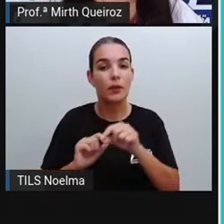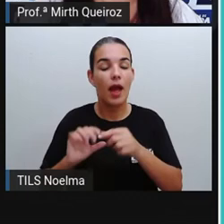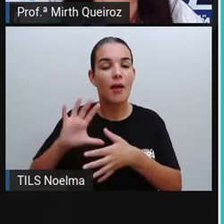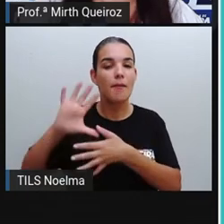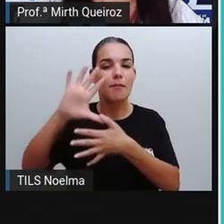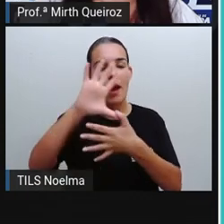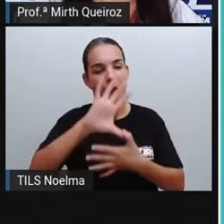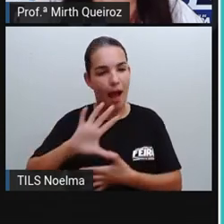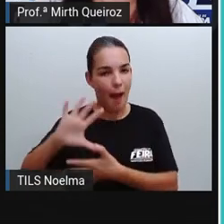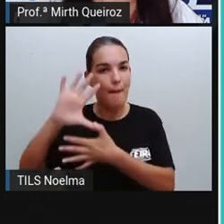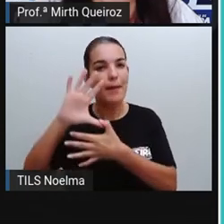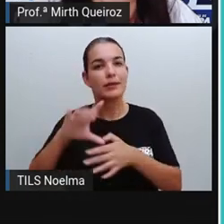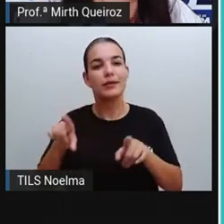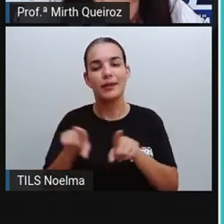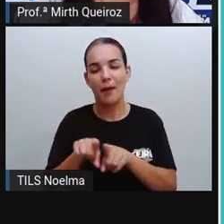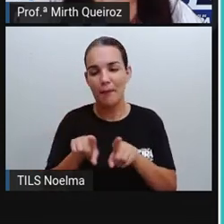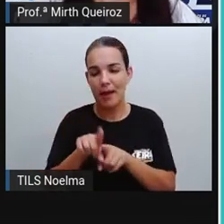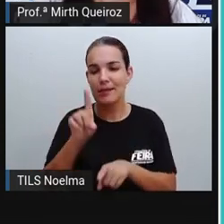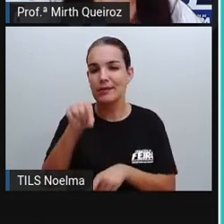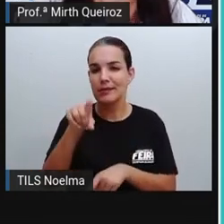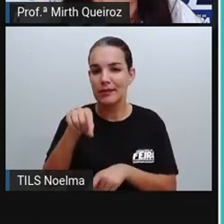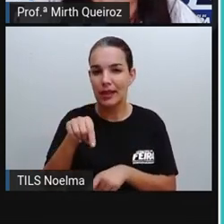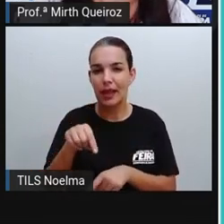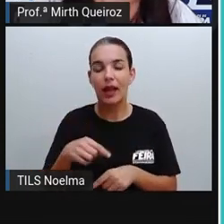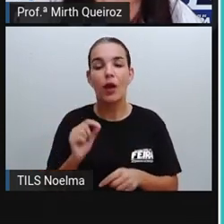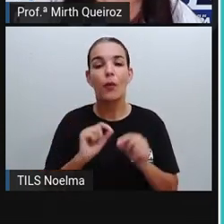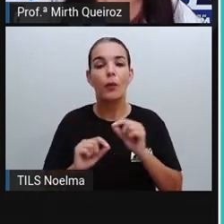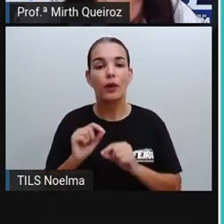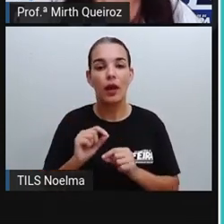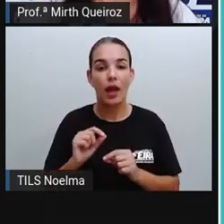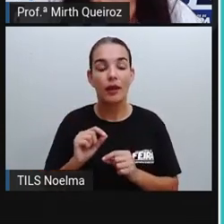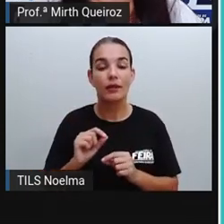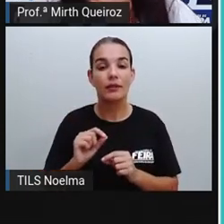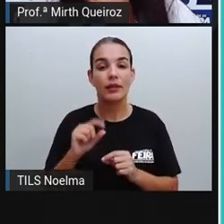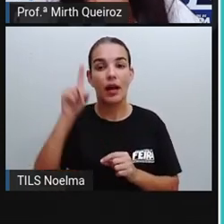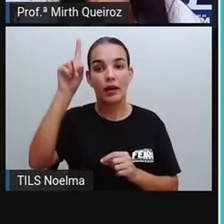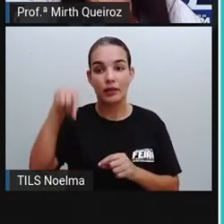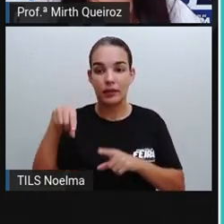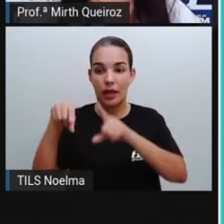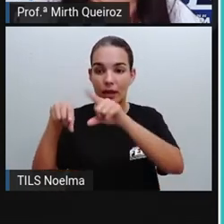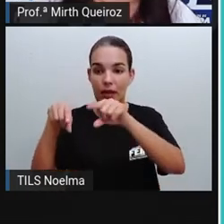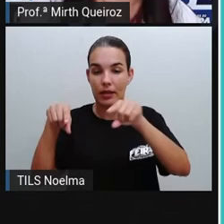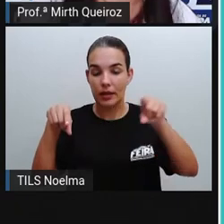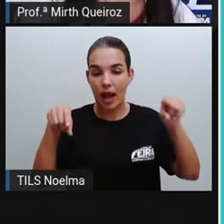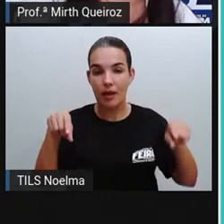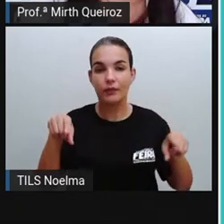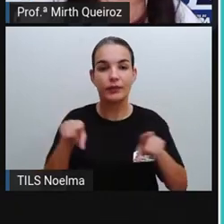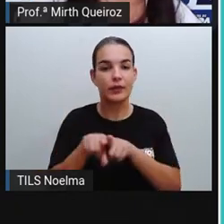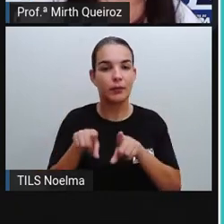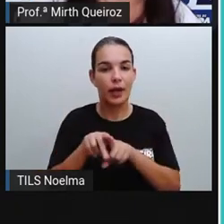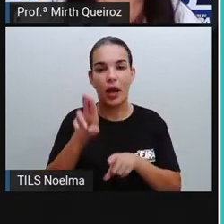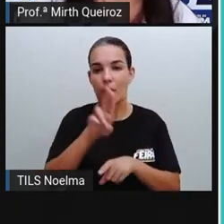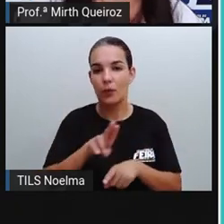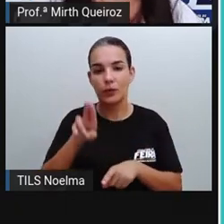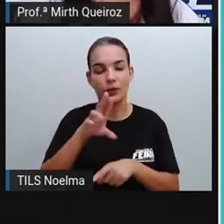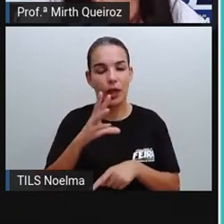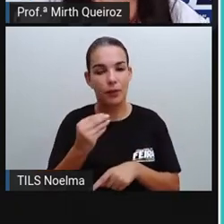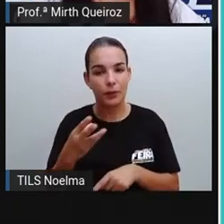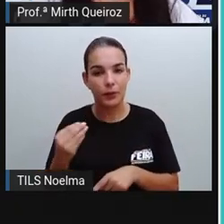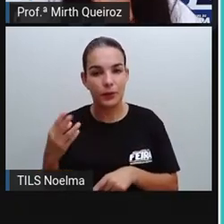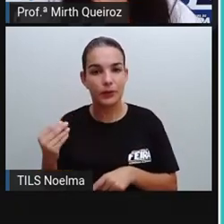também são infográficos, assim como os gráficos que a gente utiliza muito, tanto na área de ciências humanas quanto em matemática, né?